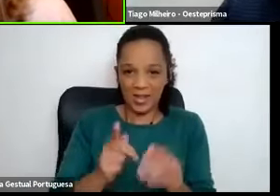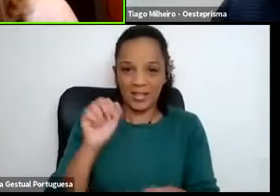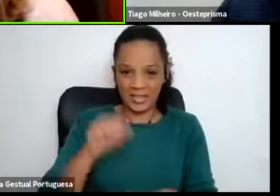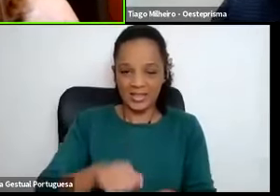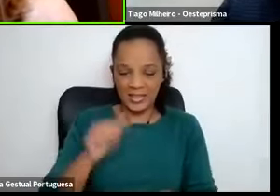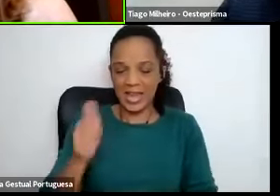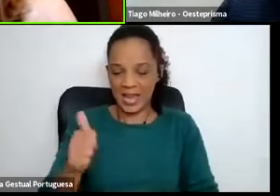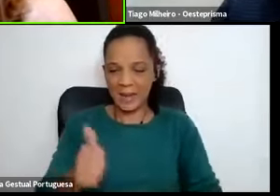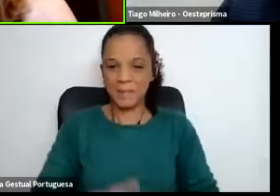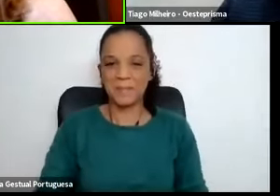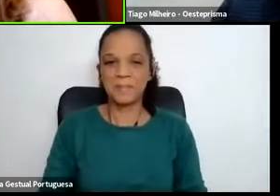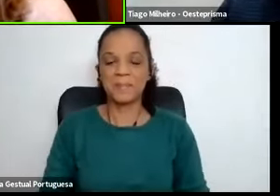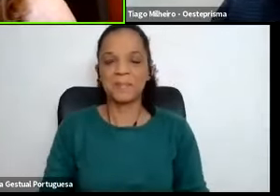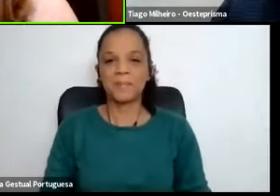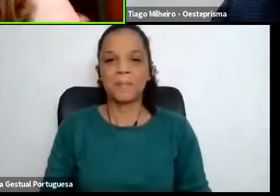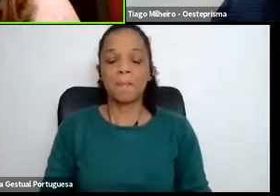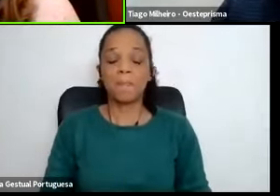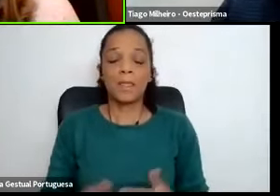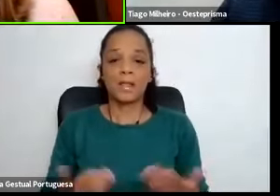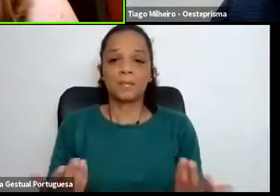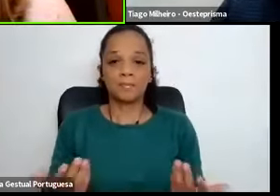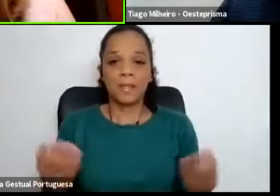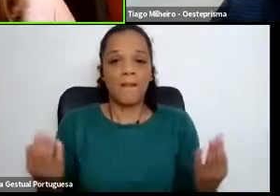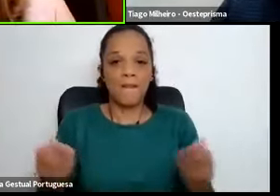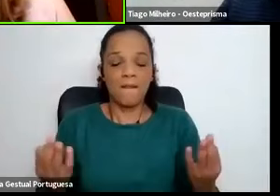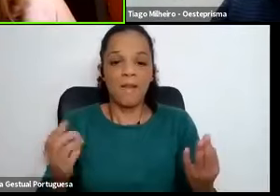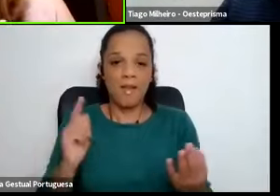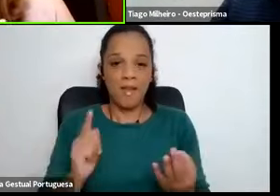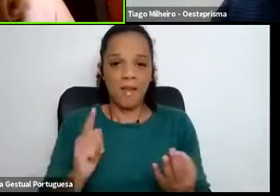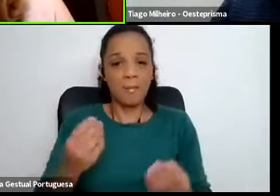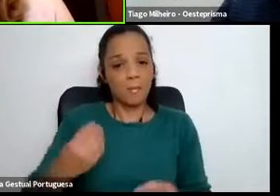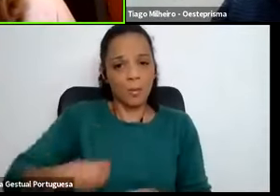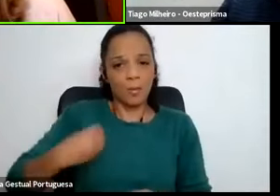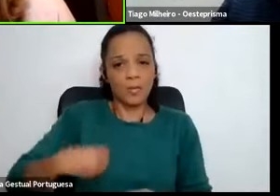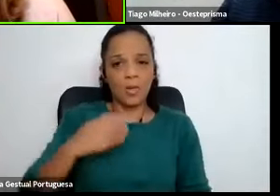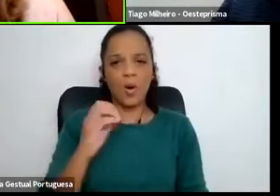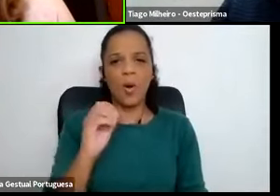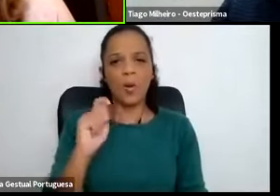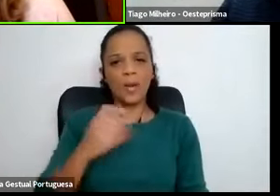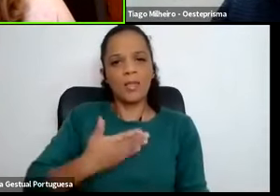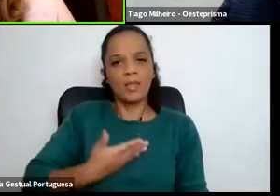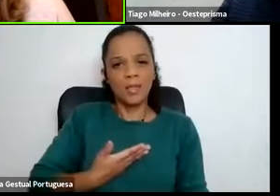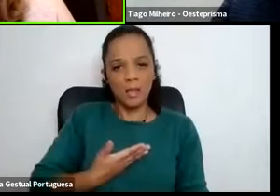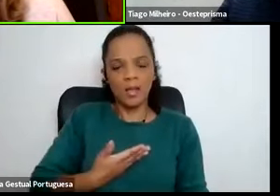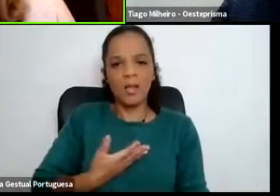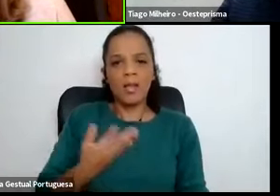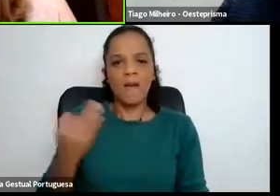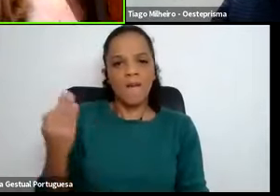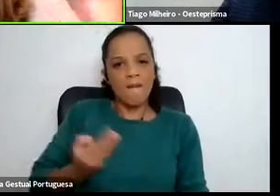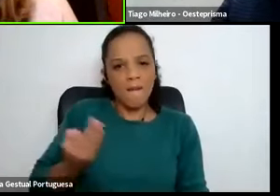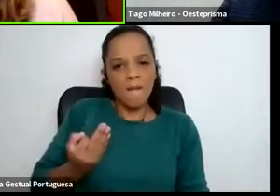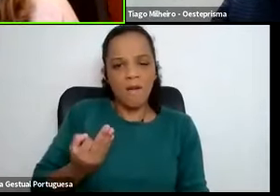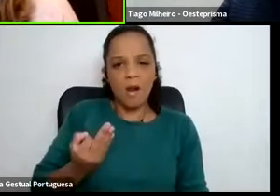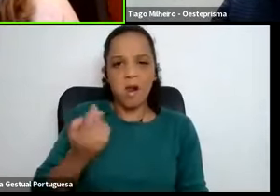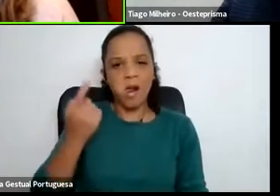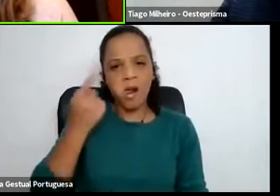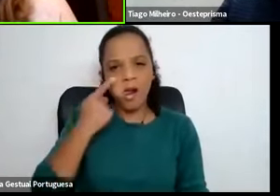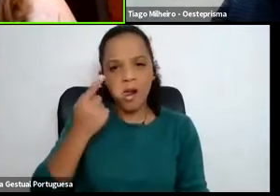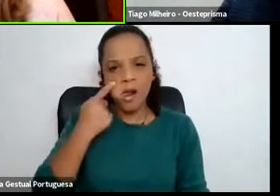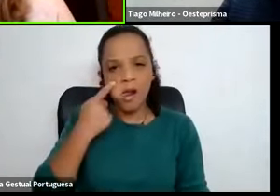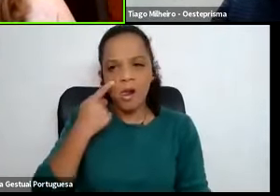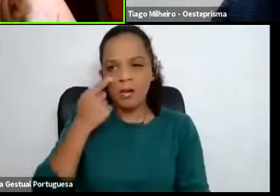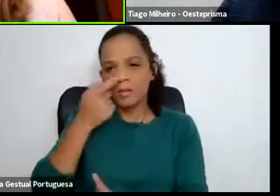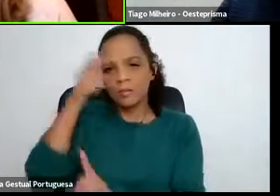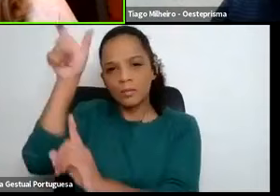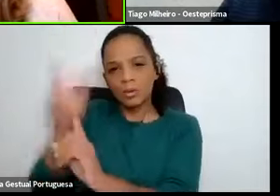correto. E realmente é uma preocupação da OED ter o conhecimento mais completo dos nossos